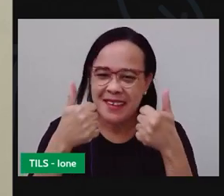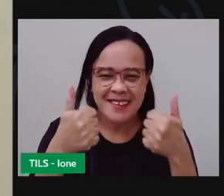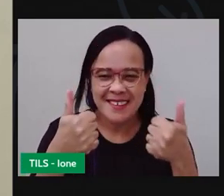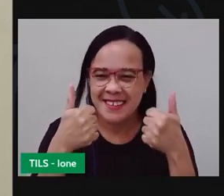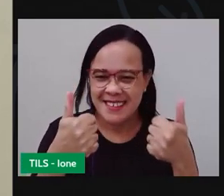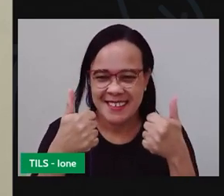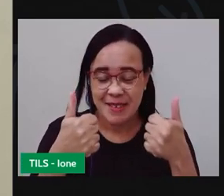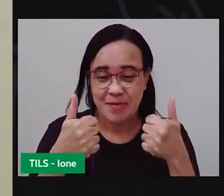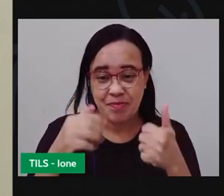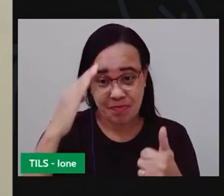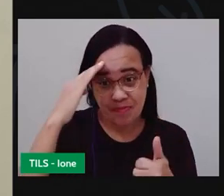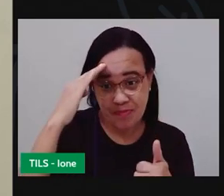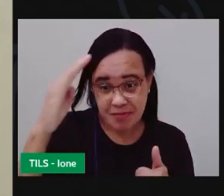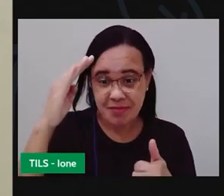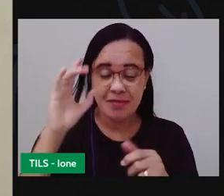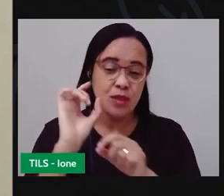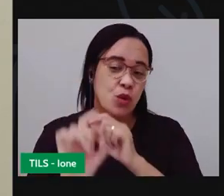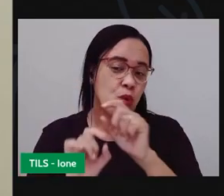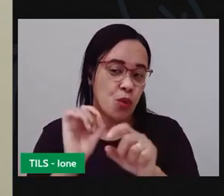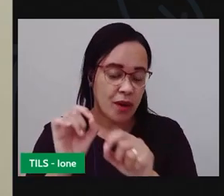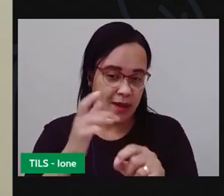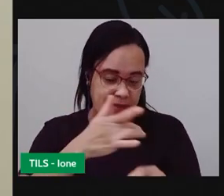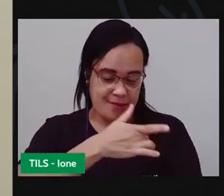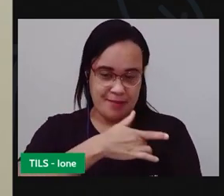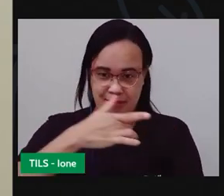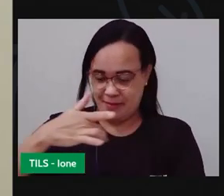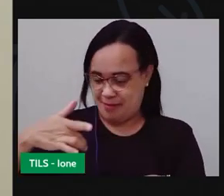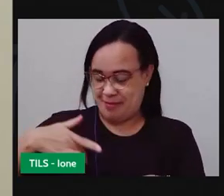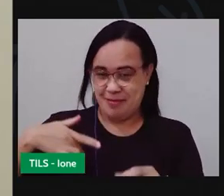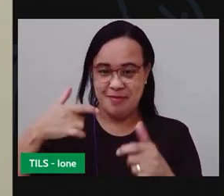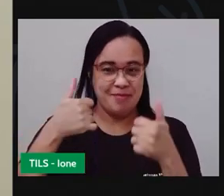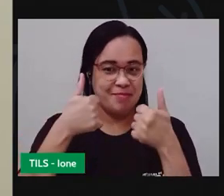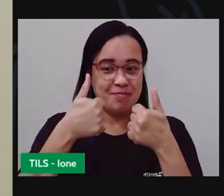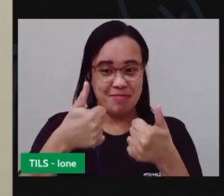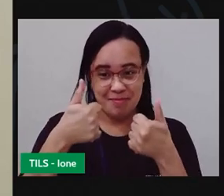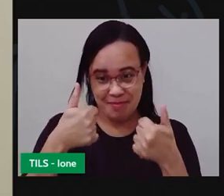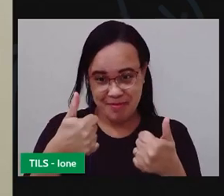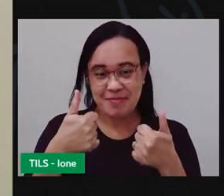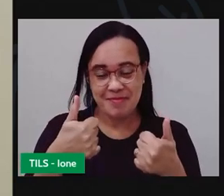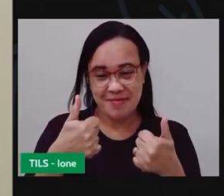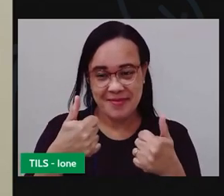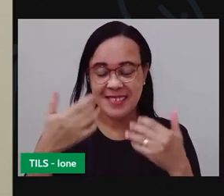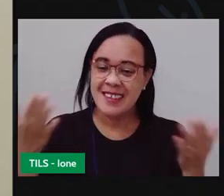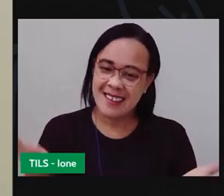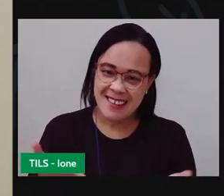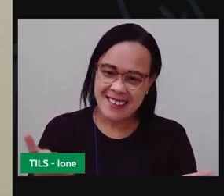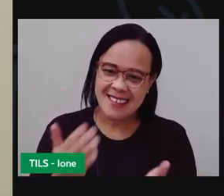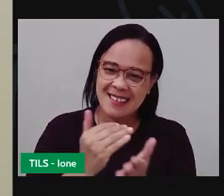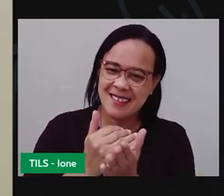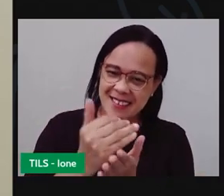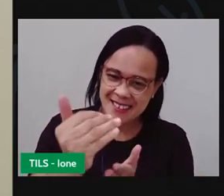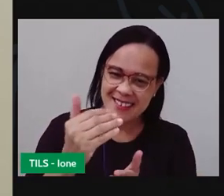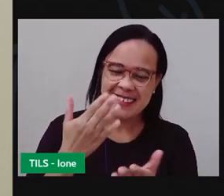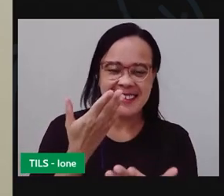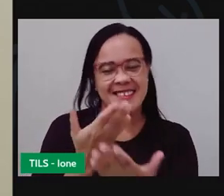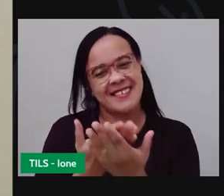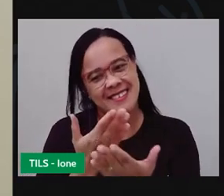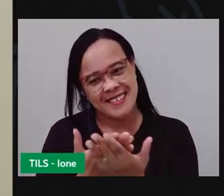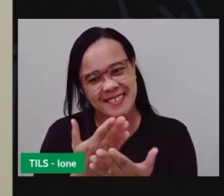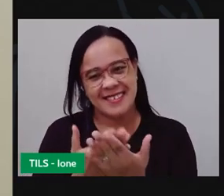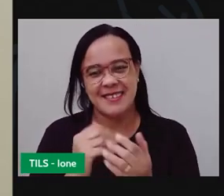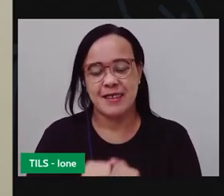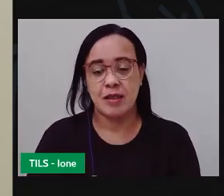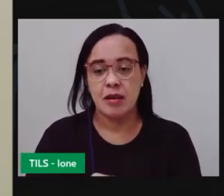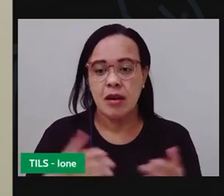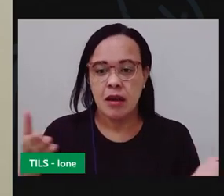principalmente, bem de saúde. Vamos começar mais uma aula? Agora a gente vai